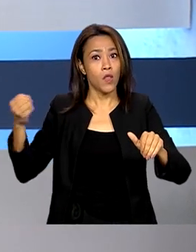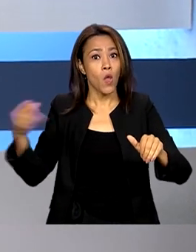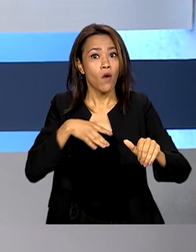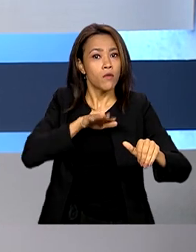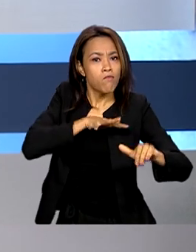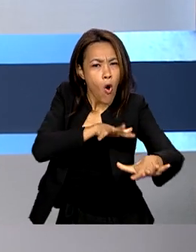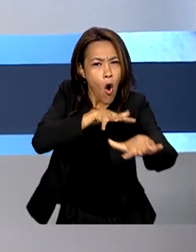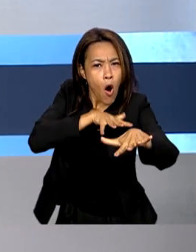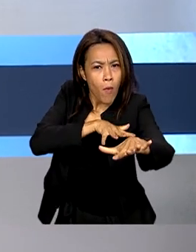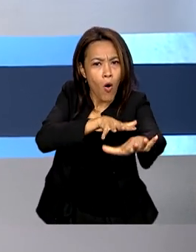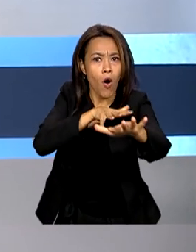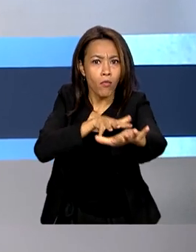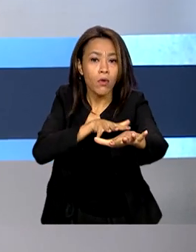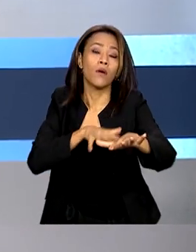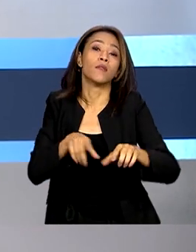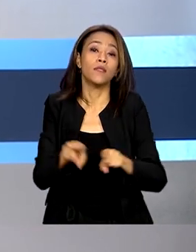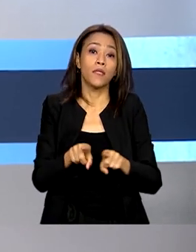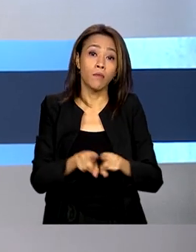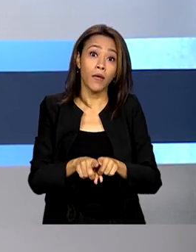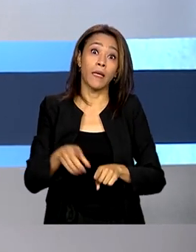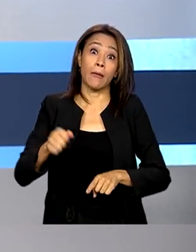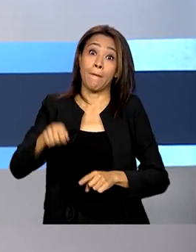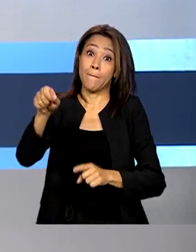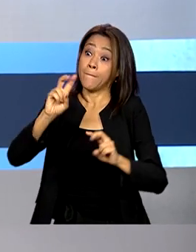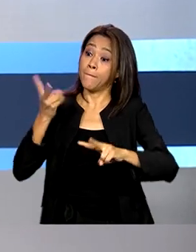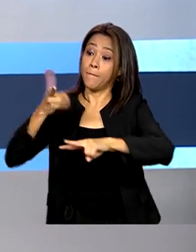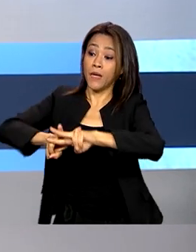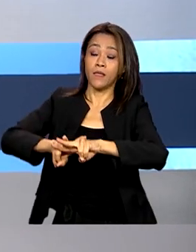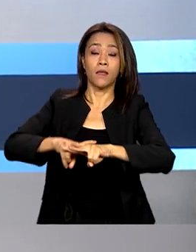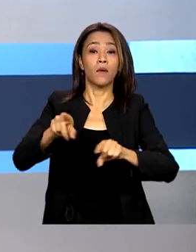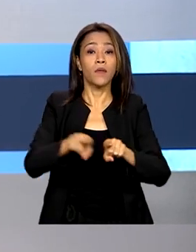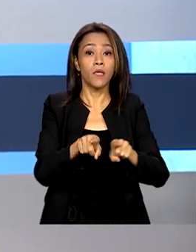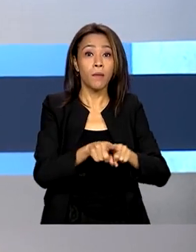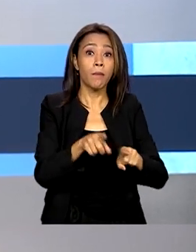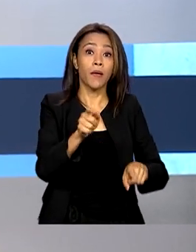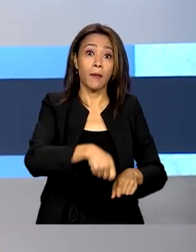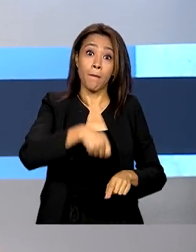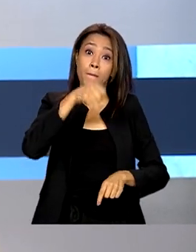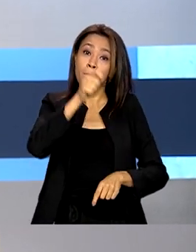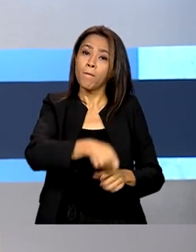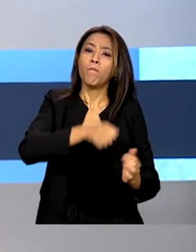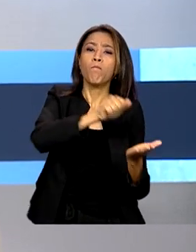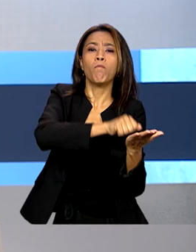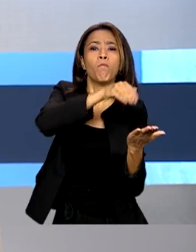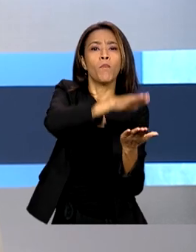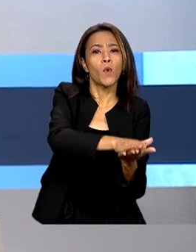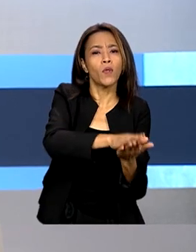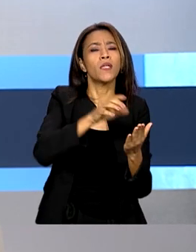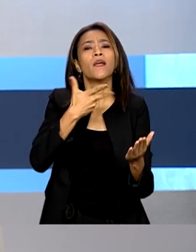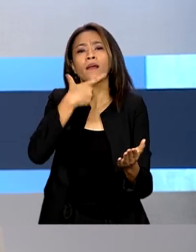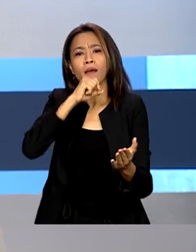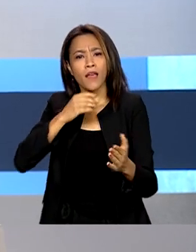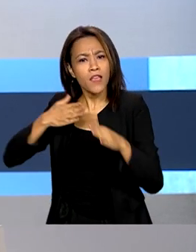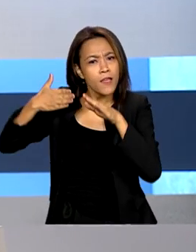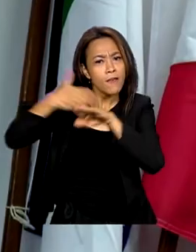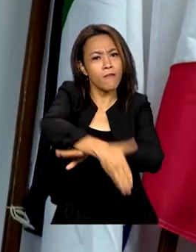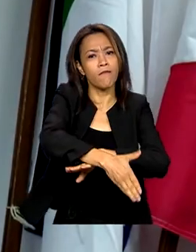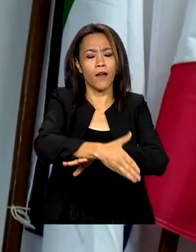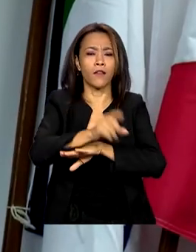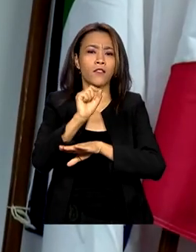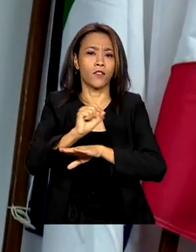Tribunal Federal determinou a prisão e multa para quem fechar vias e invadir prédios públicos durante protestos.